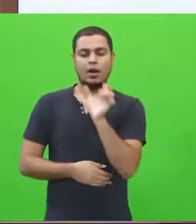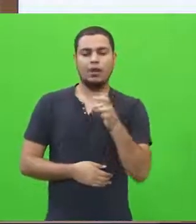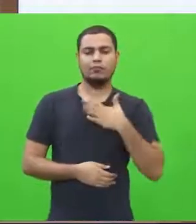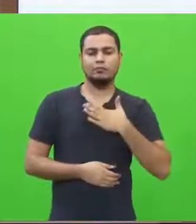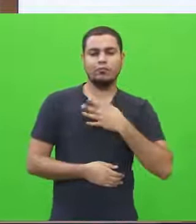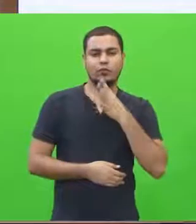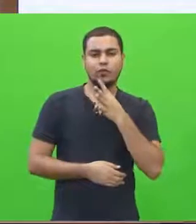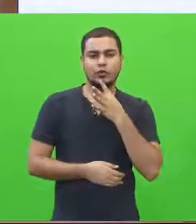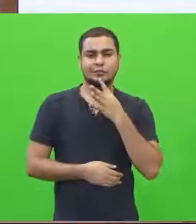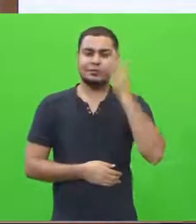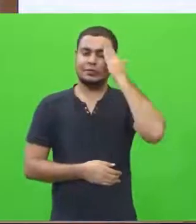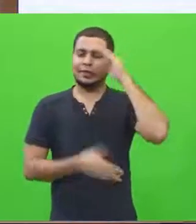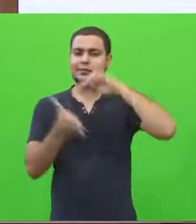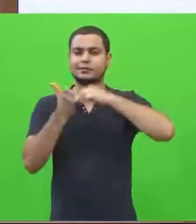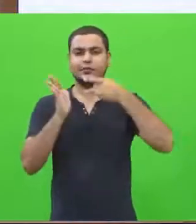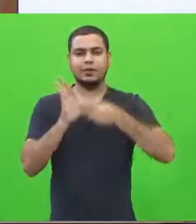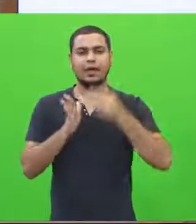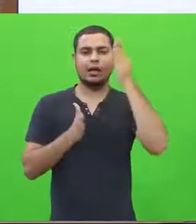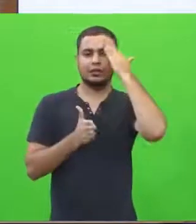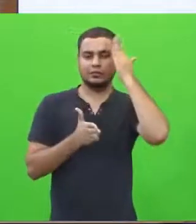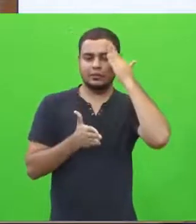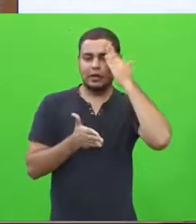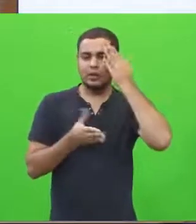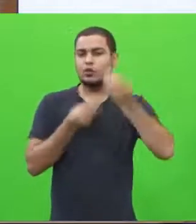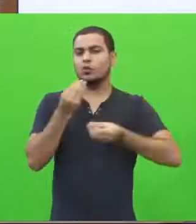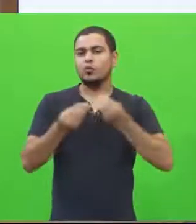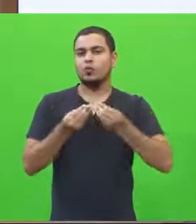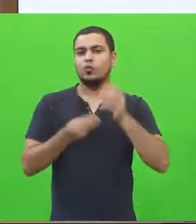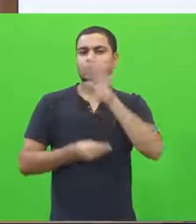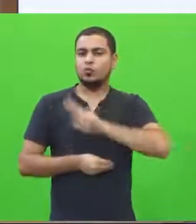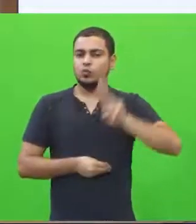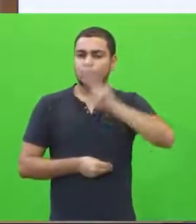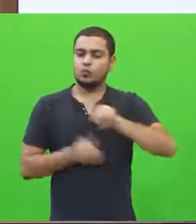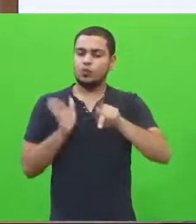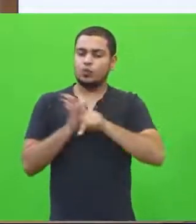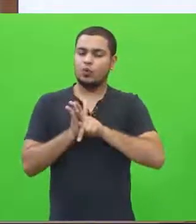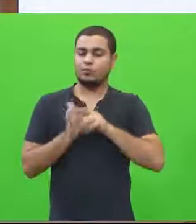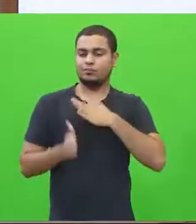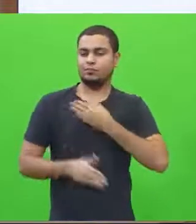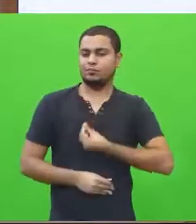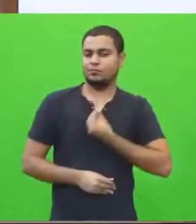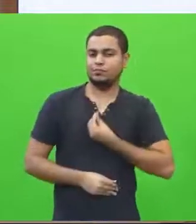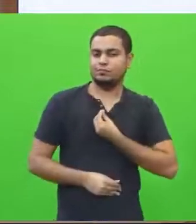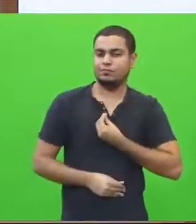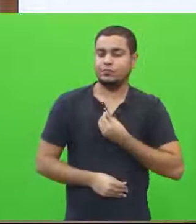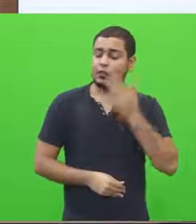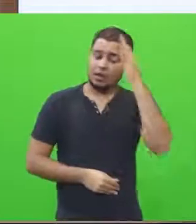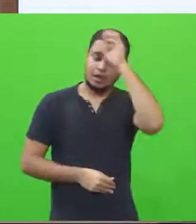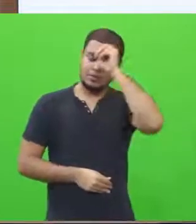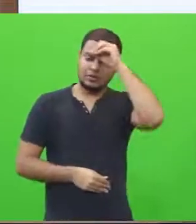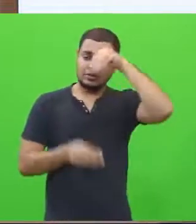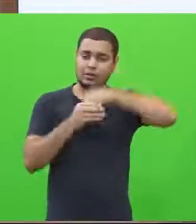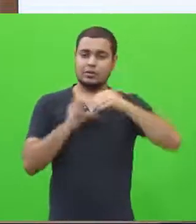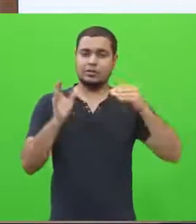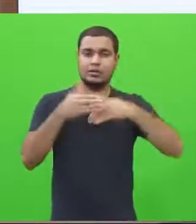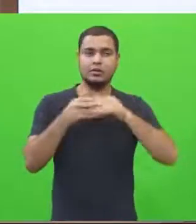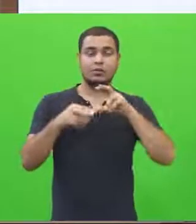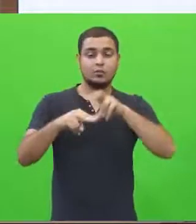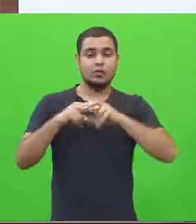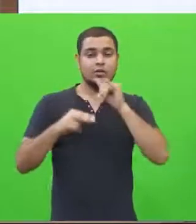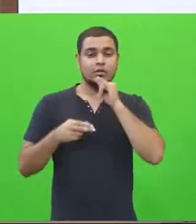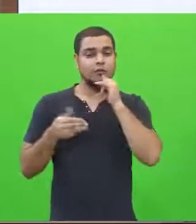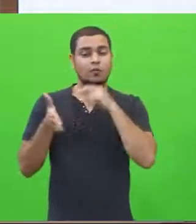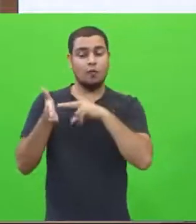enquanto conhecimento acerca da língua portuguesa. Faça uso do que você vem aprendendo em sala de aula. É claro que um vocabulário